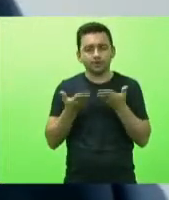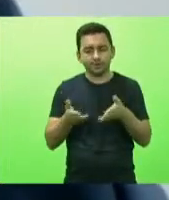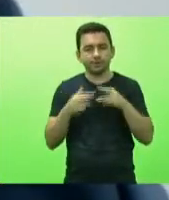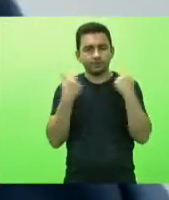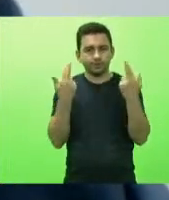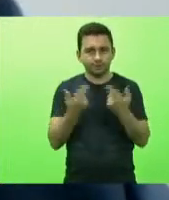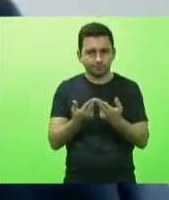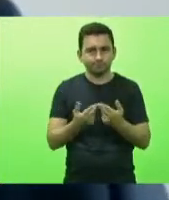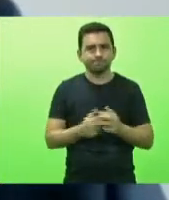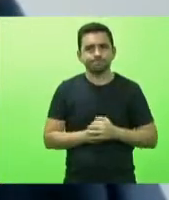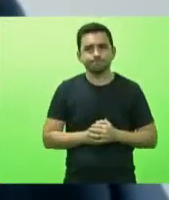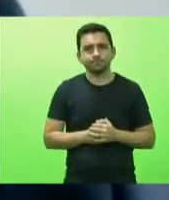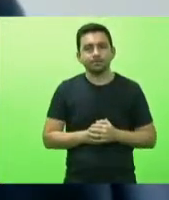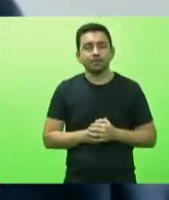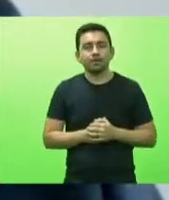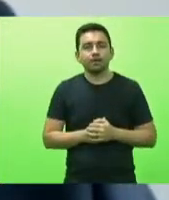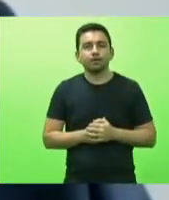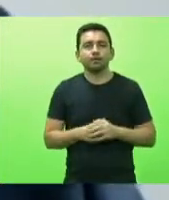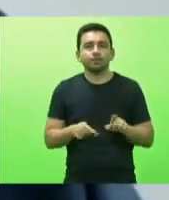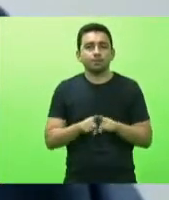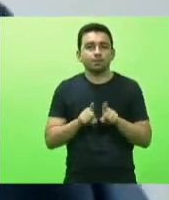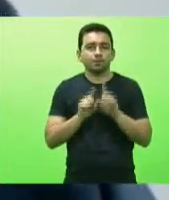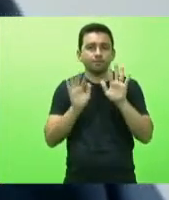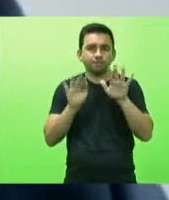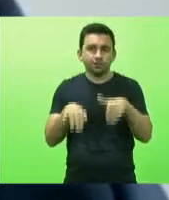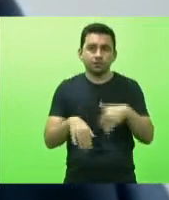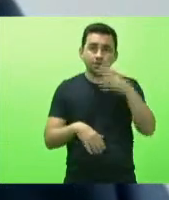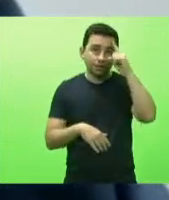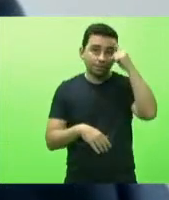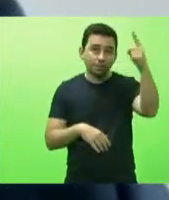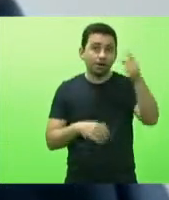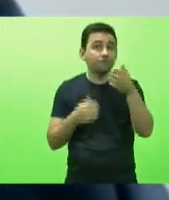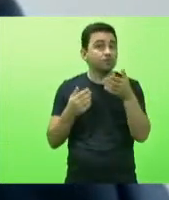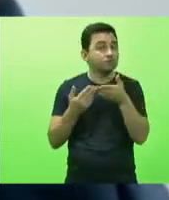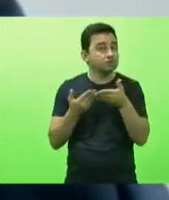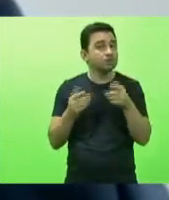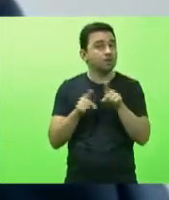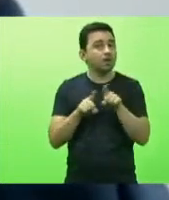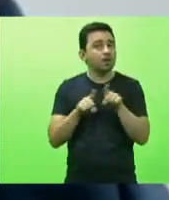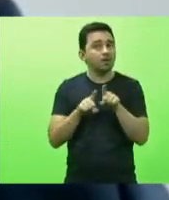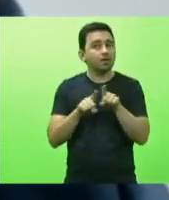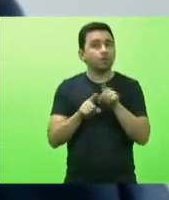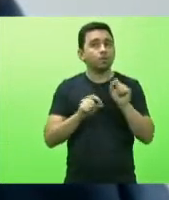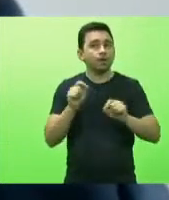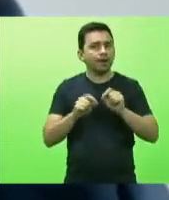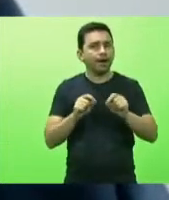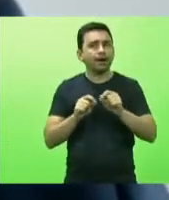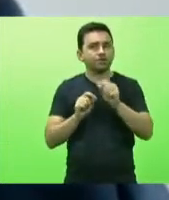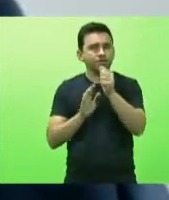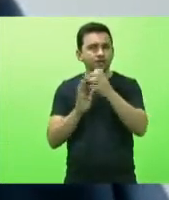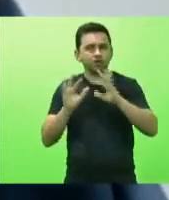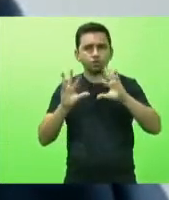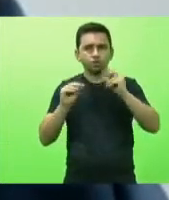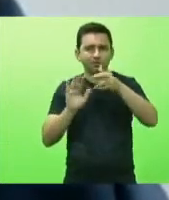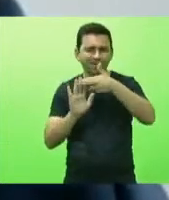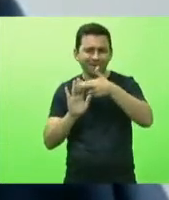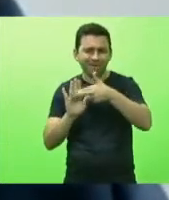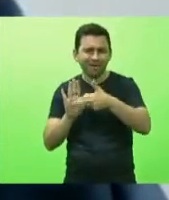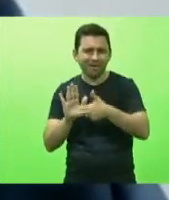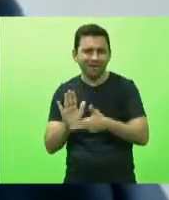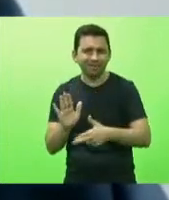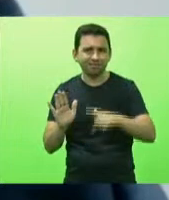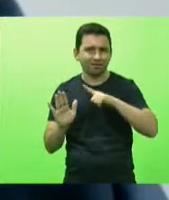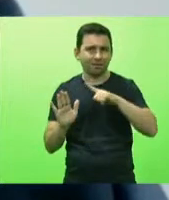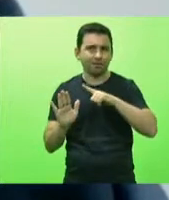esse regramento e finalizando eu preciso lembrar os senhores que todas as atividades estão regradas desde